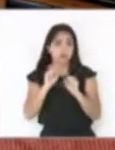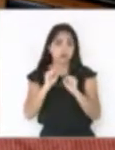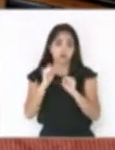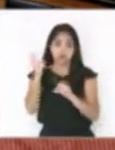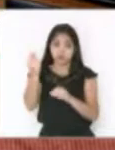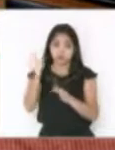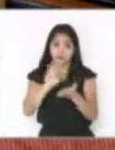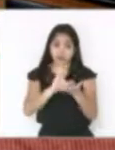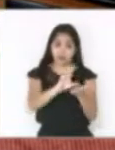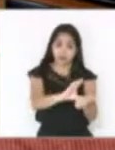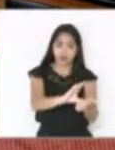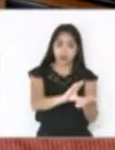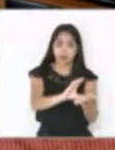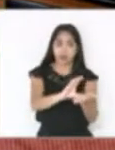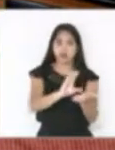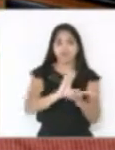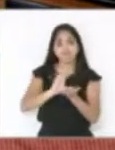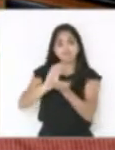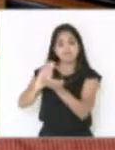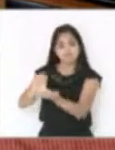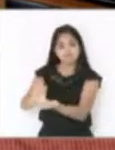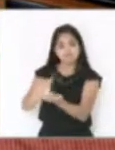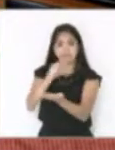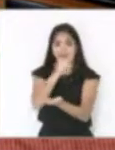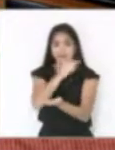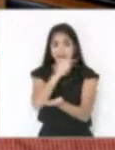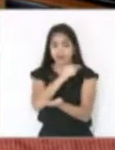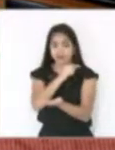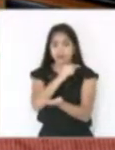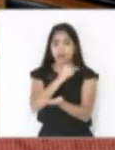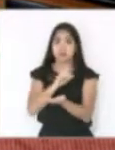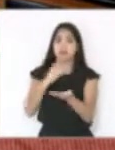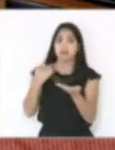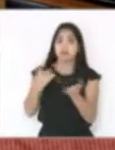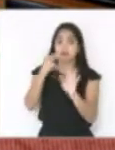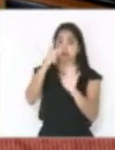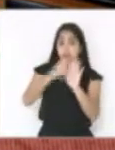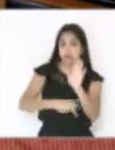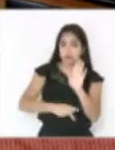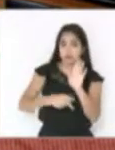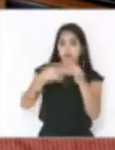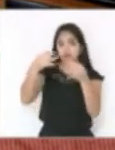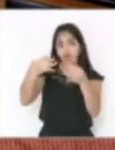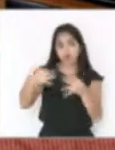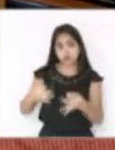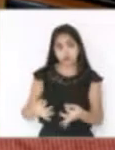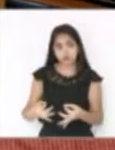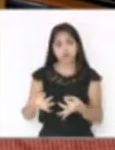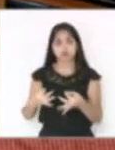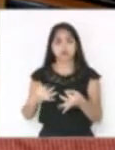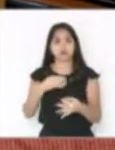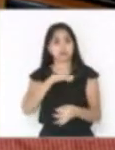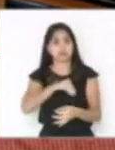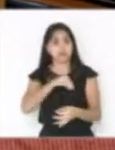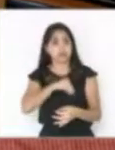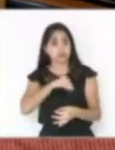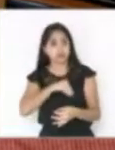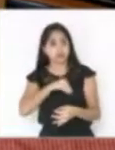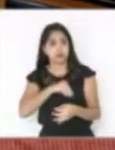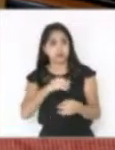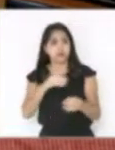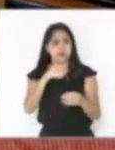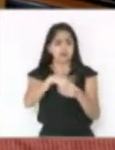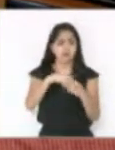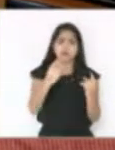recursos e aplicar na oncologia lá. Esse projeto é justo, é salarial, ninguém vai votar